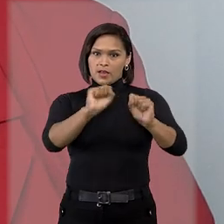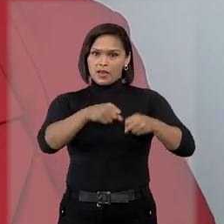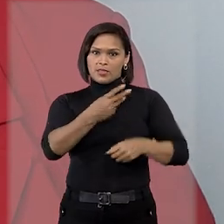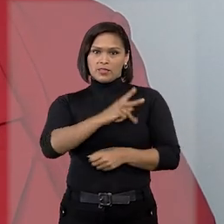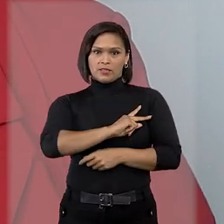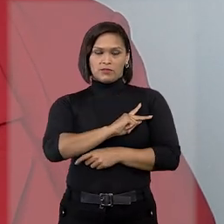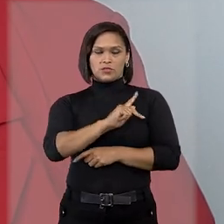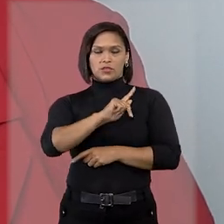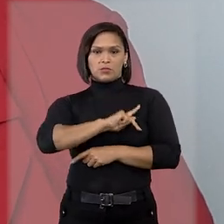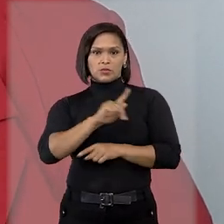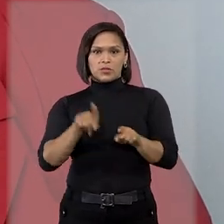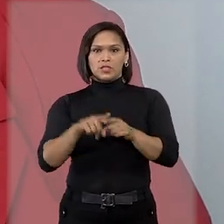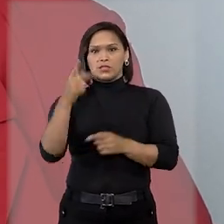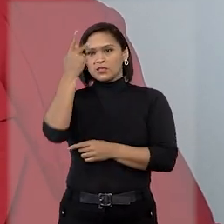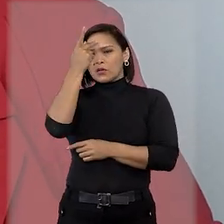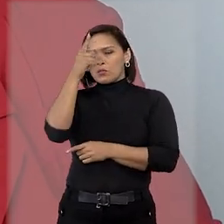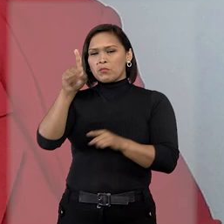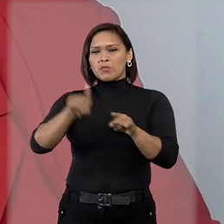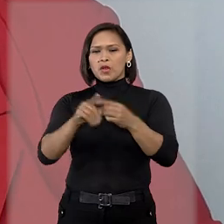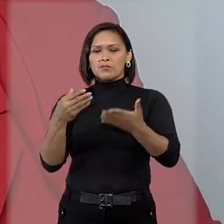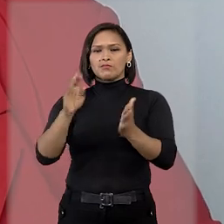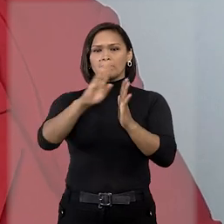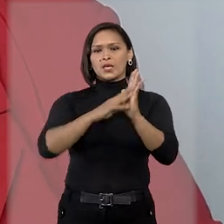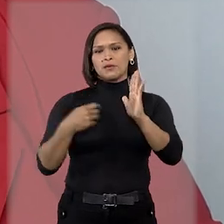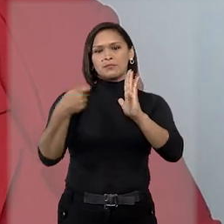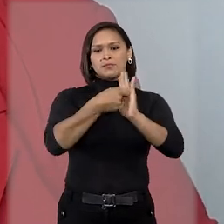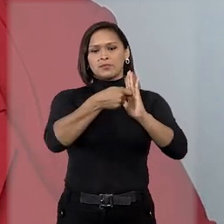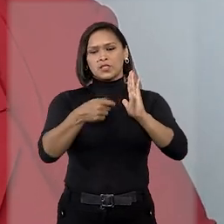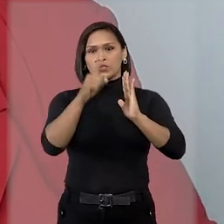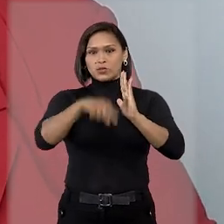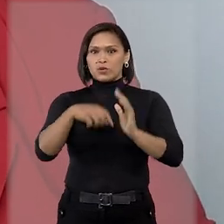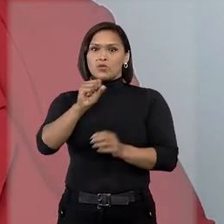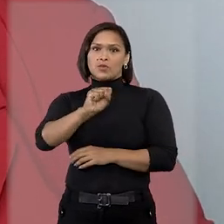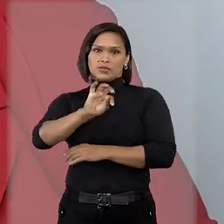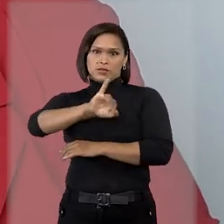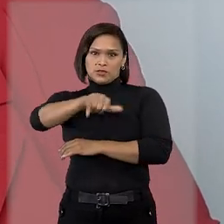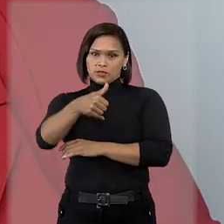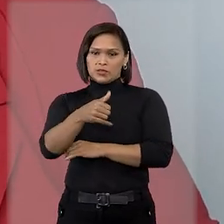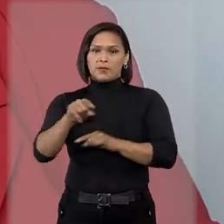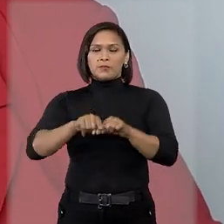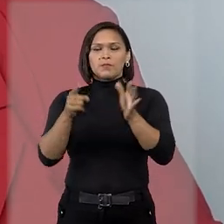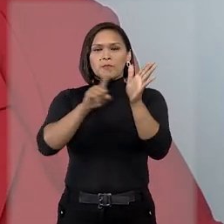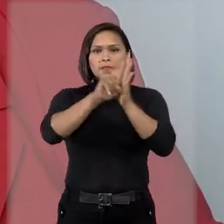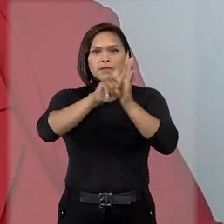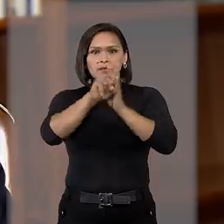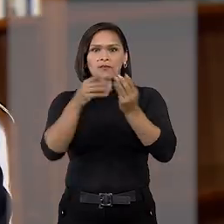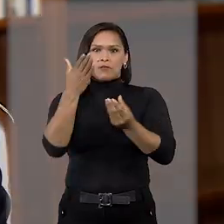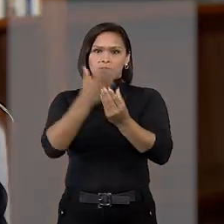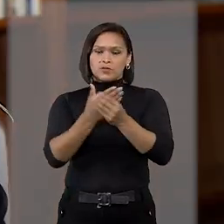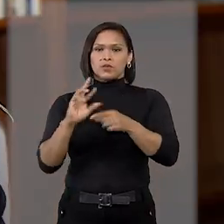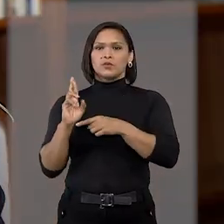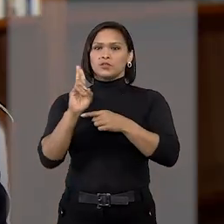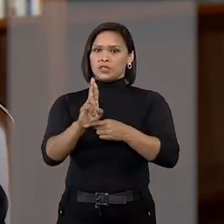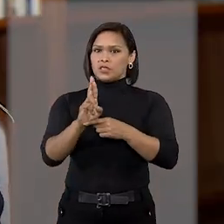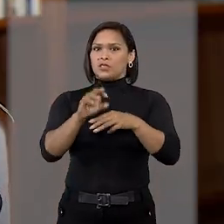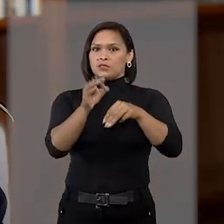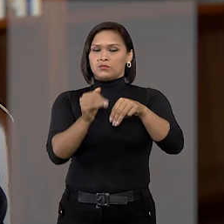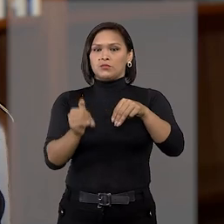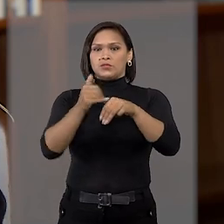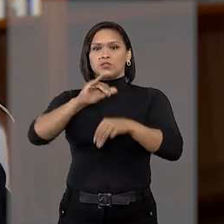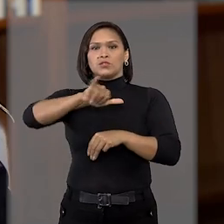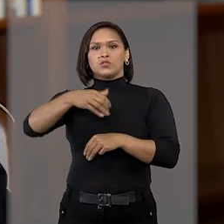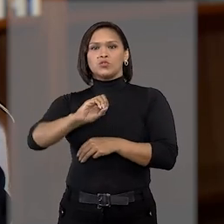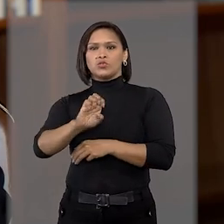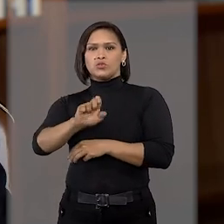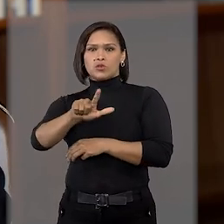Defensoria Pública de São Paulo, então, impetrou habeas corpus no STJ. Ao analisar o caso, o relator ministro Joel